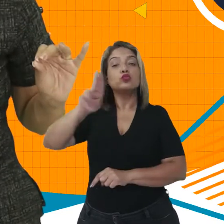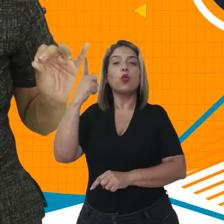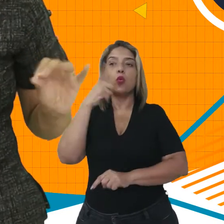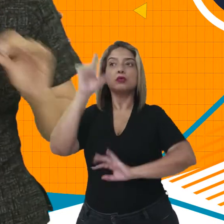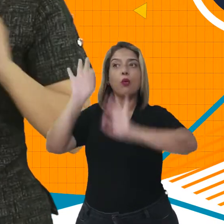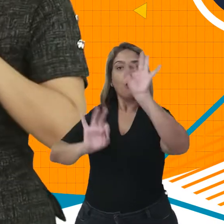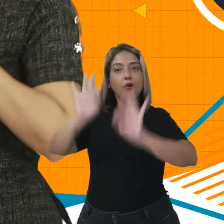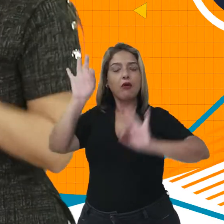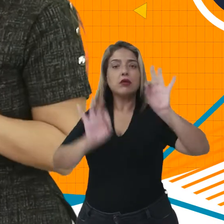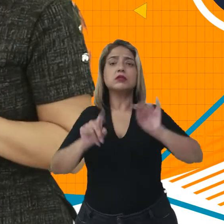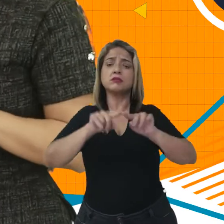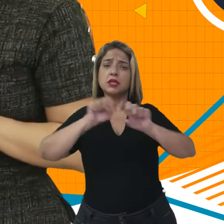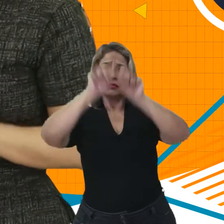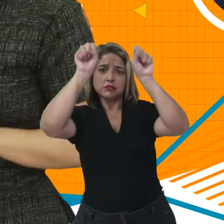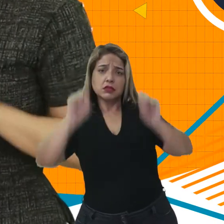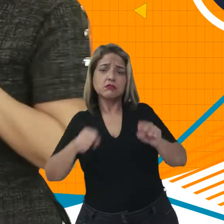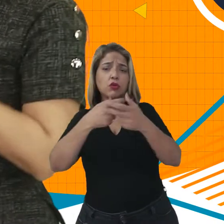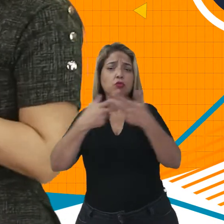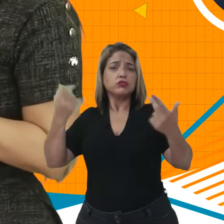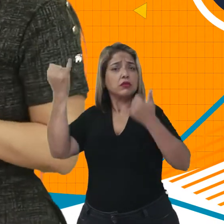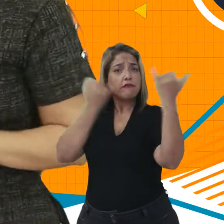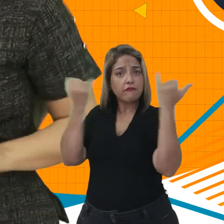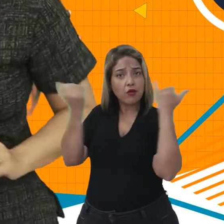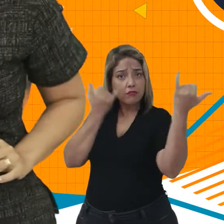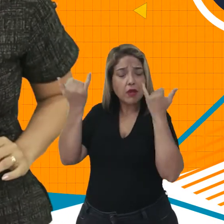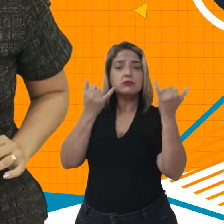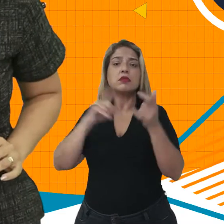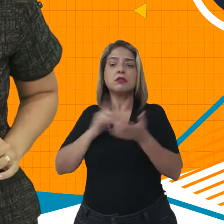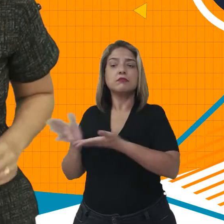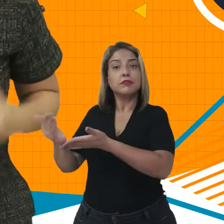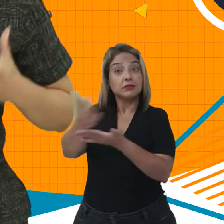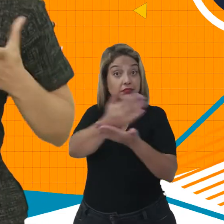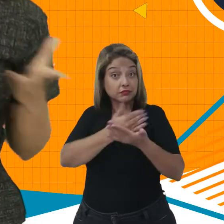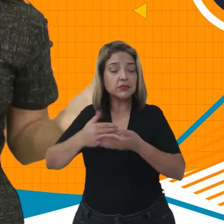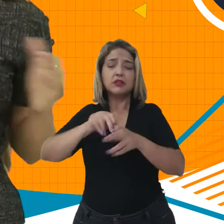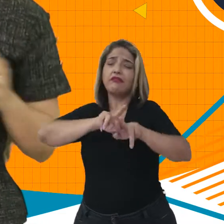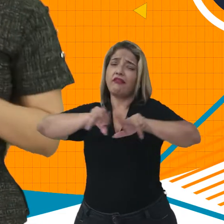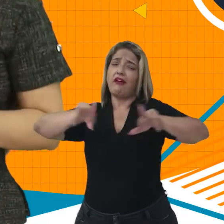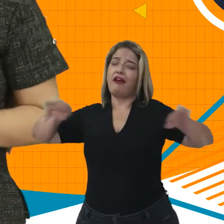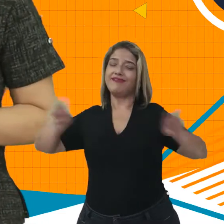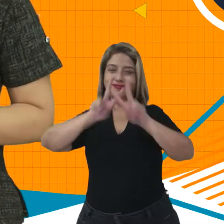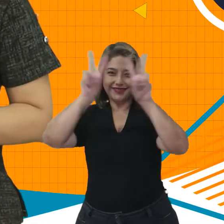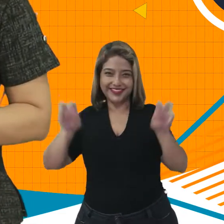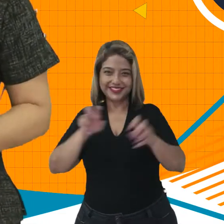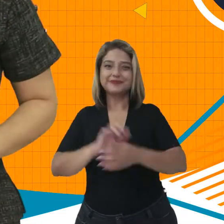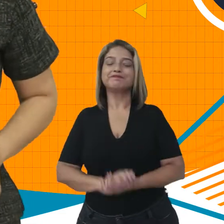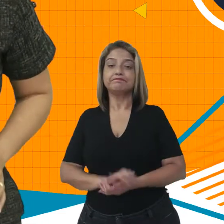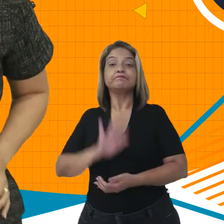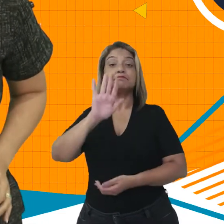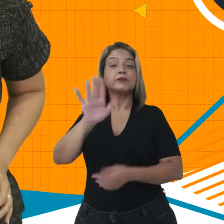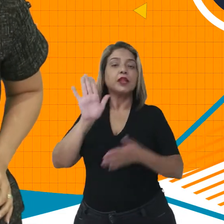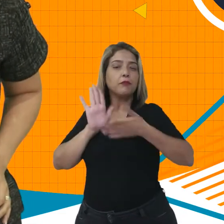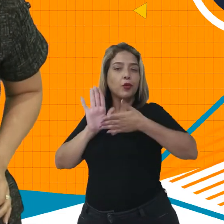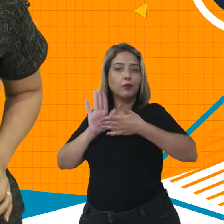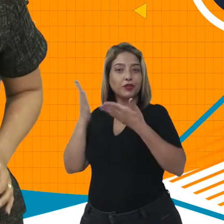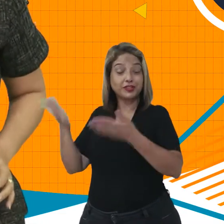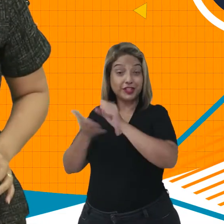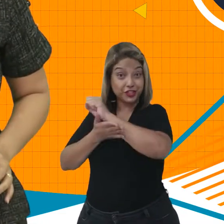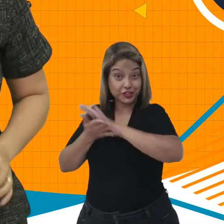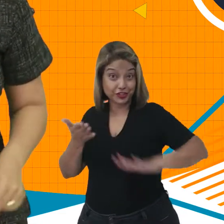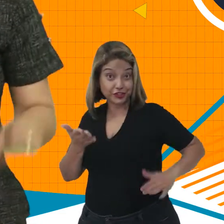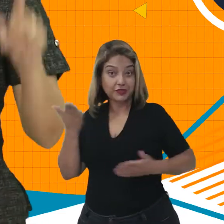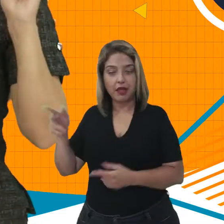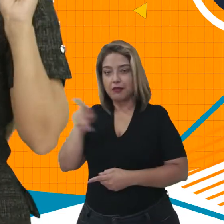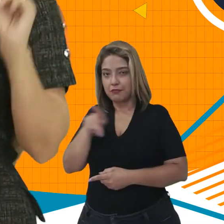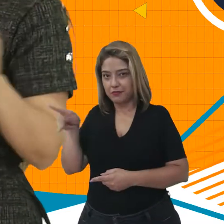organizar e sistematizar informações e dados de diversas temáticas. E na proposta de